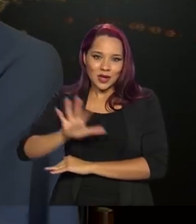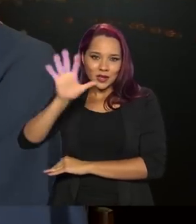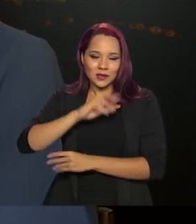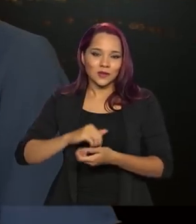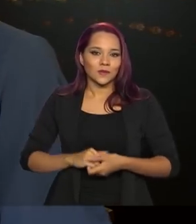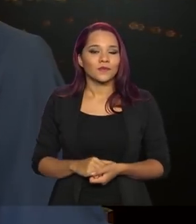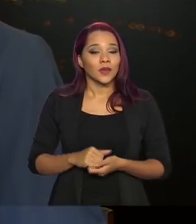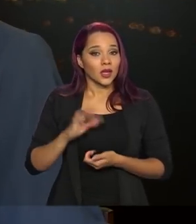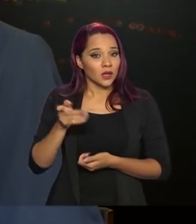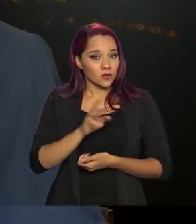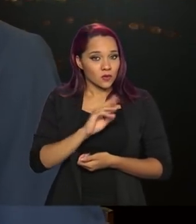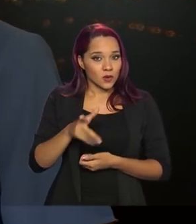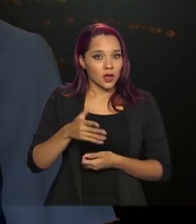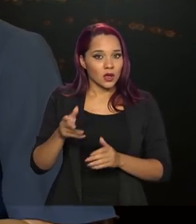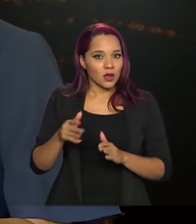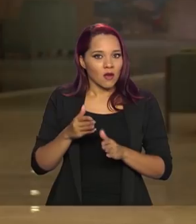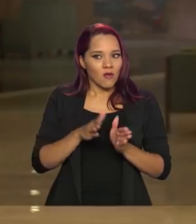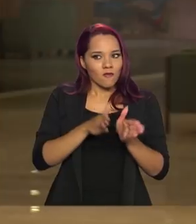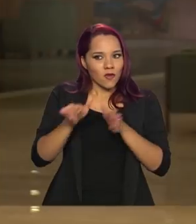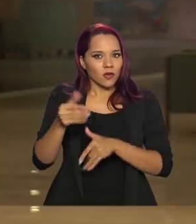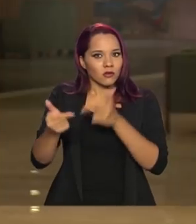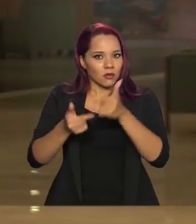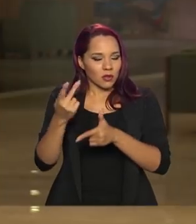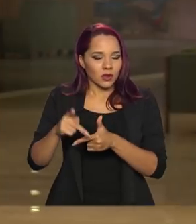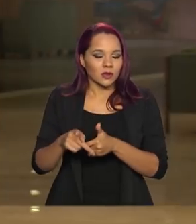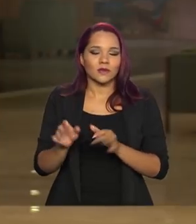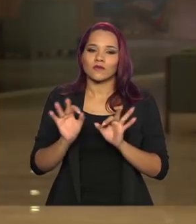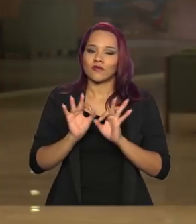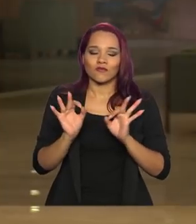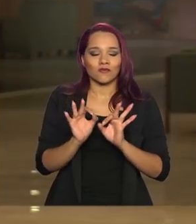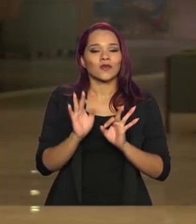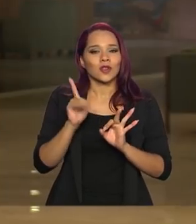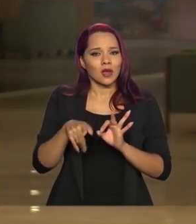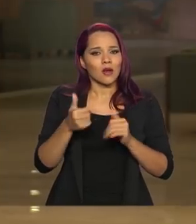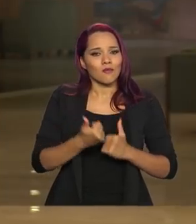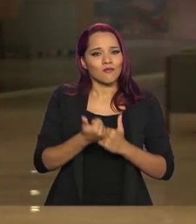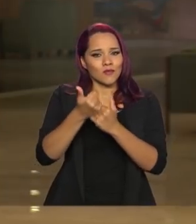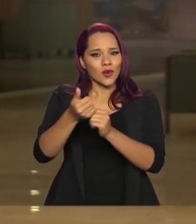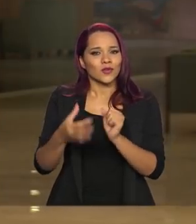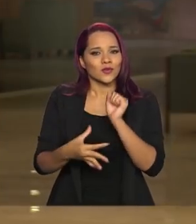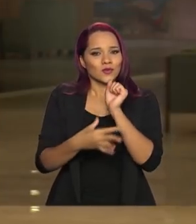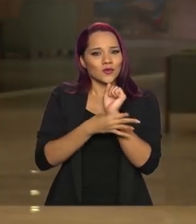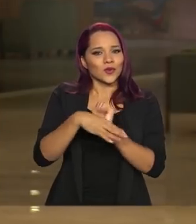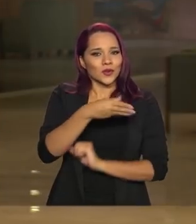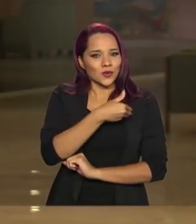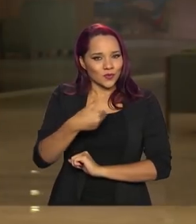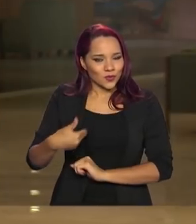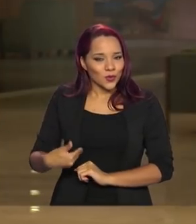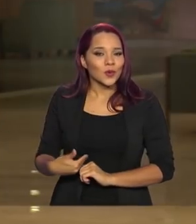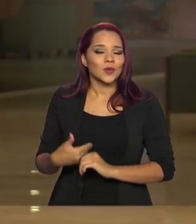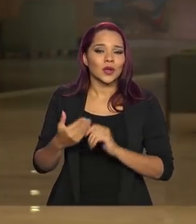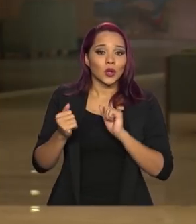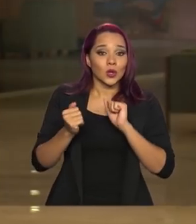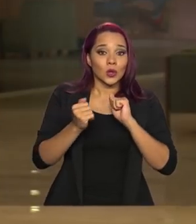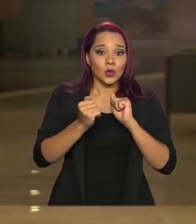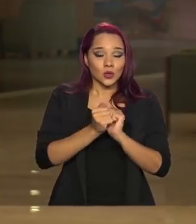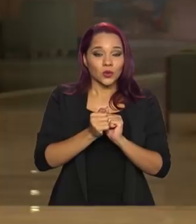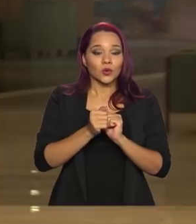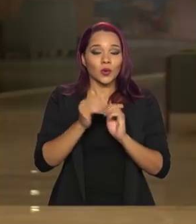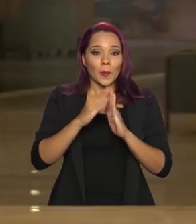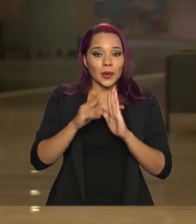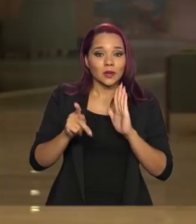sai da área de atuação deles? Não, de forma nenhuma. É um apoio à segurança pública, inclinidade não só do